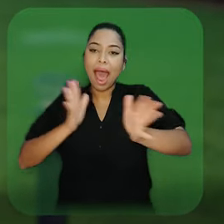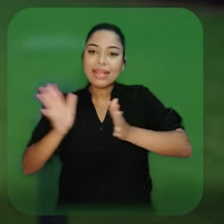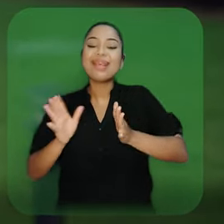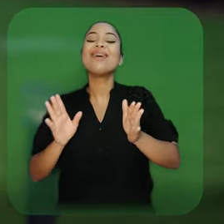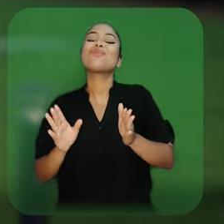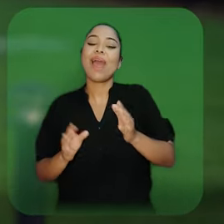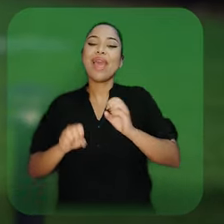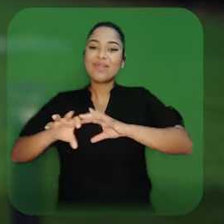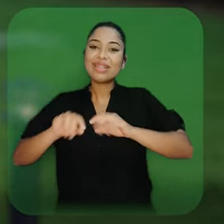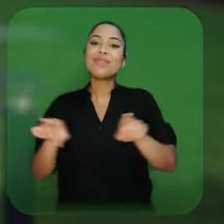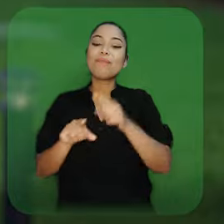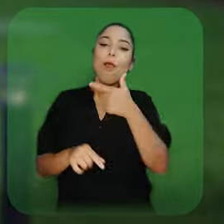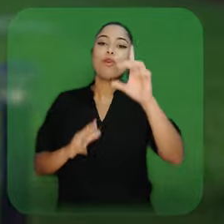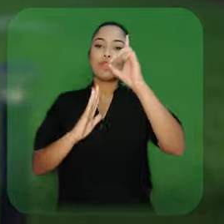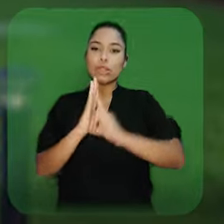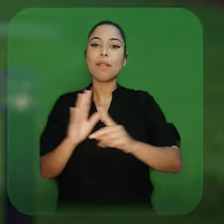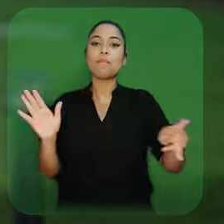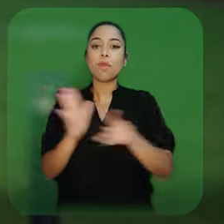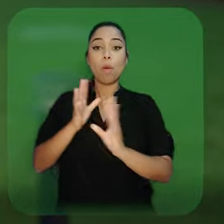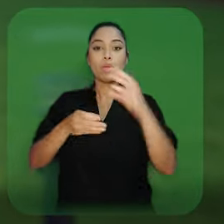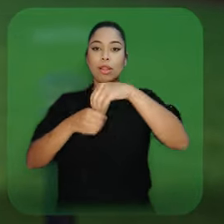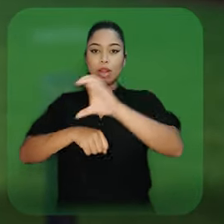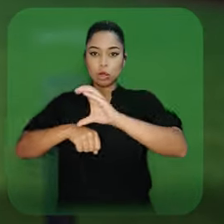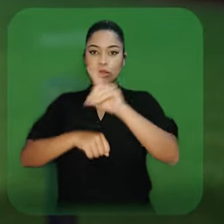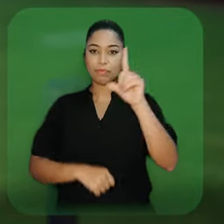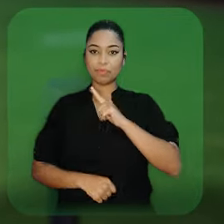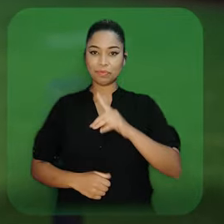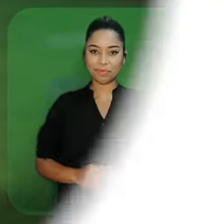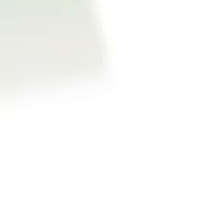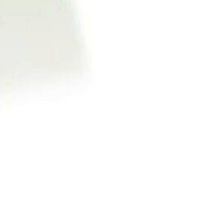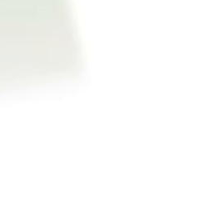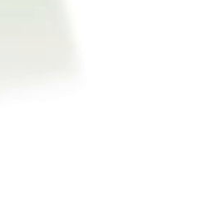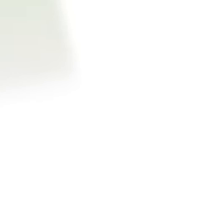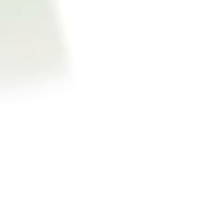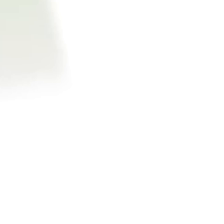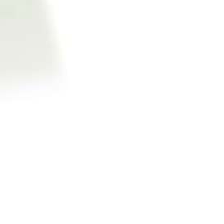para tornar mais justo o acesso à educação e a outros direitos constitucionais.